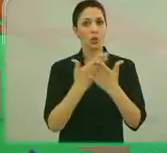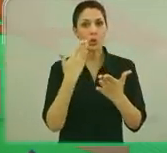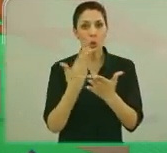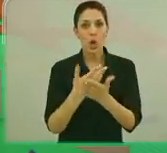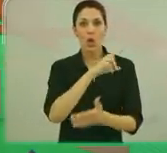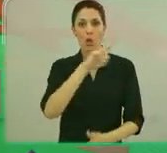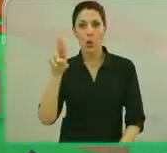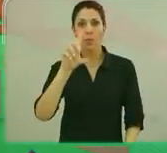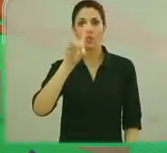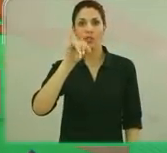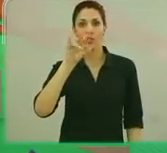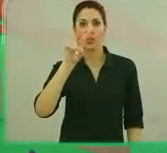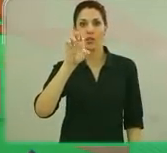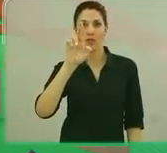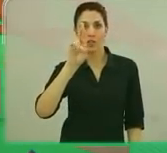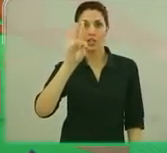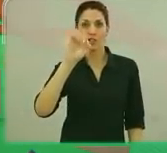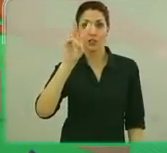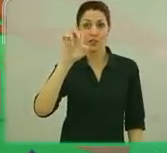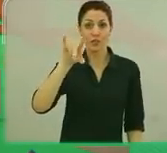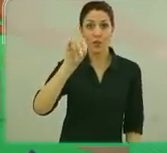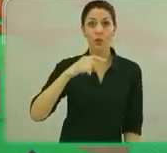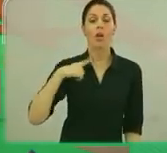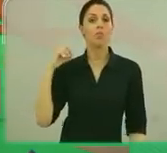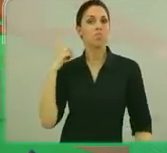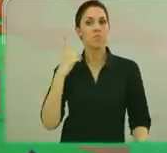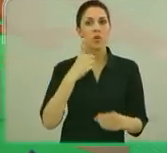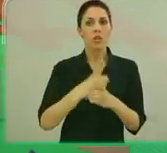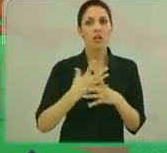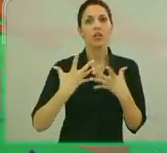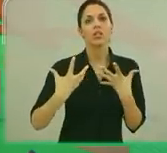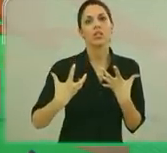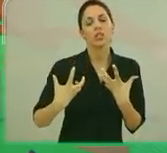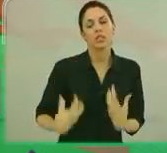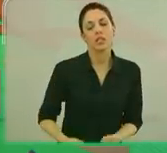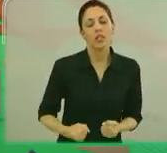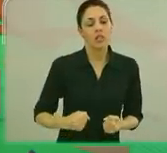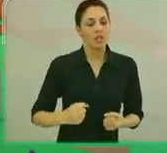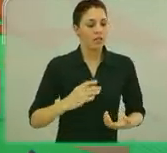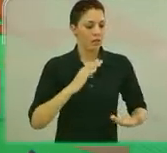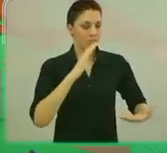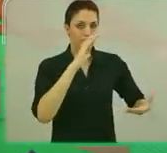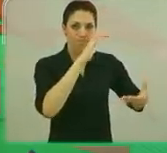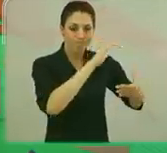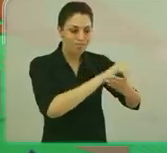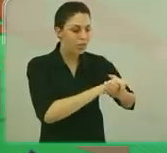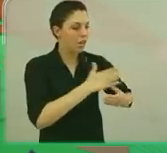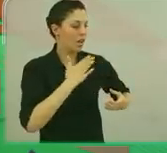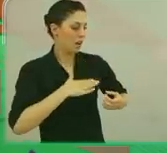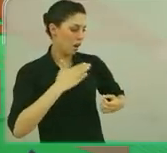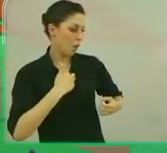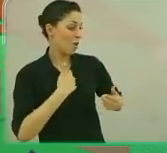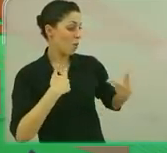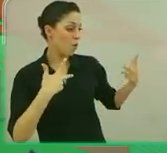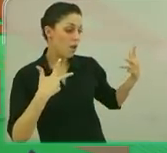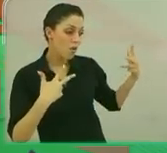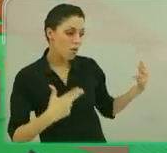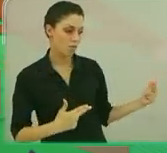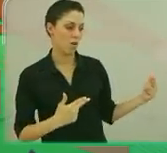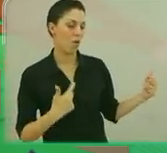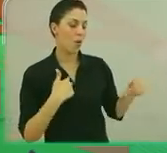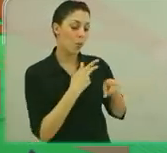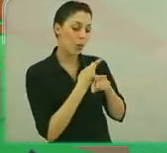cheguei já cansada, tinha acabado de voltar na escola, porque tinha que acabar de me pegar uma vaga, e ela segurou minha mão e assim, o que você está passando? Eu já passei.